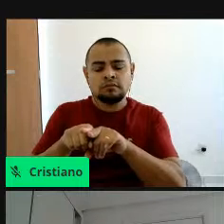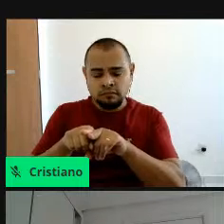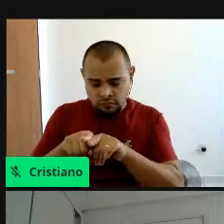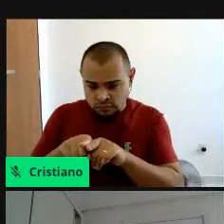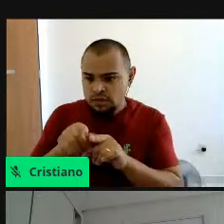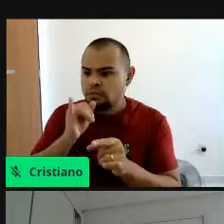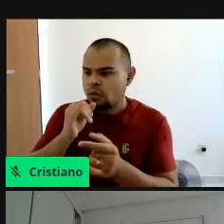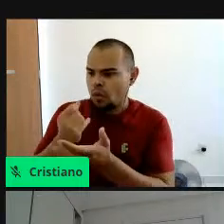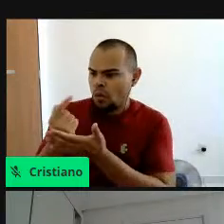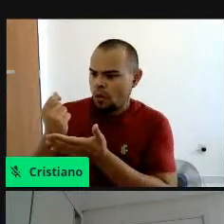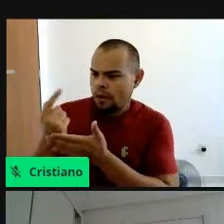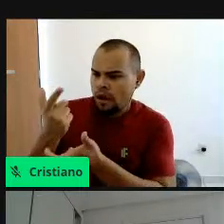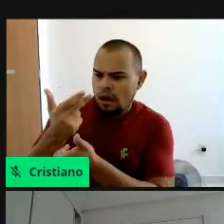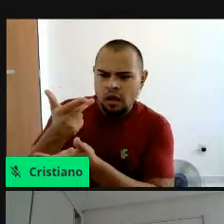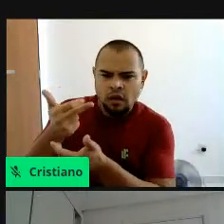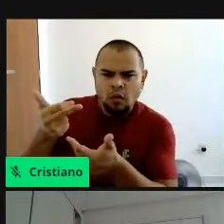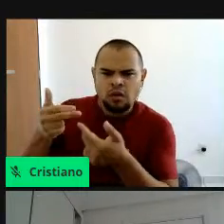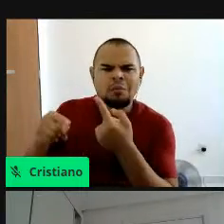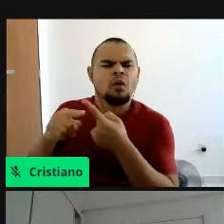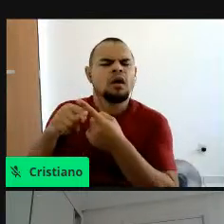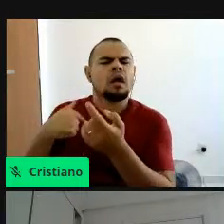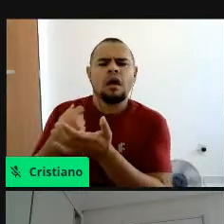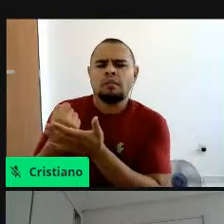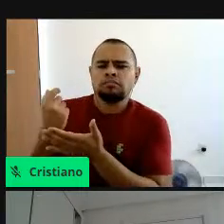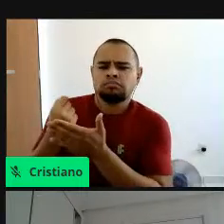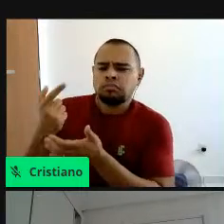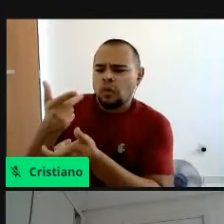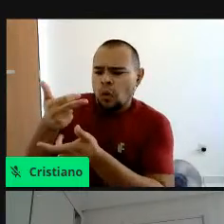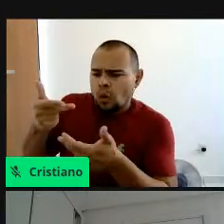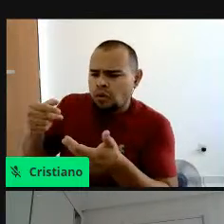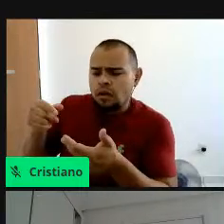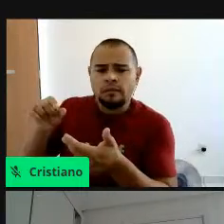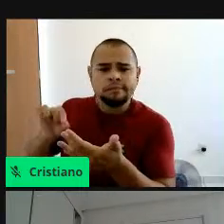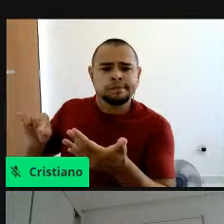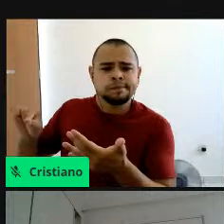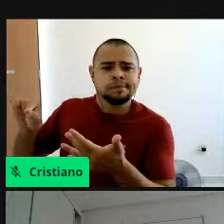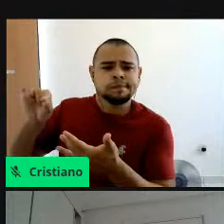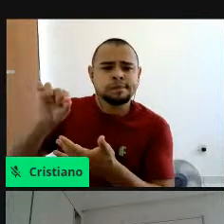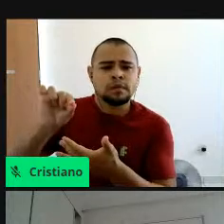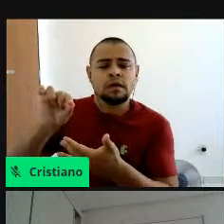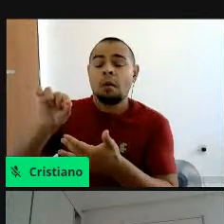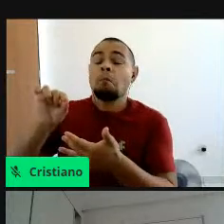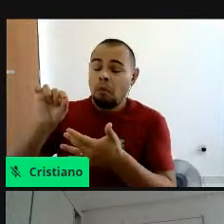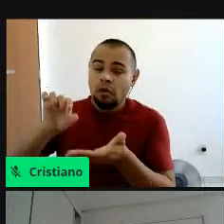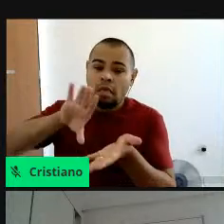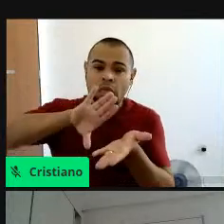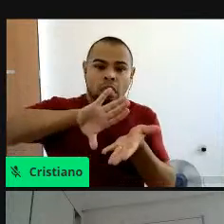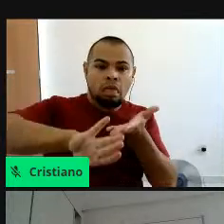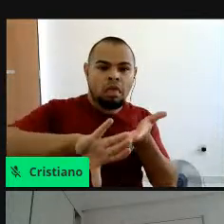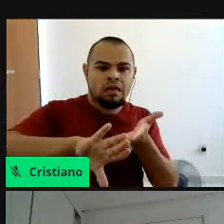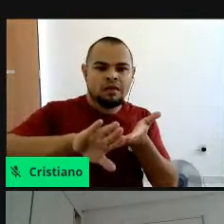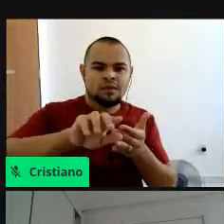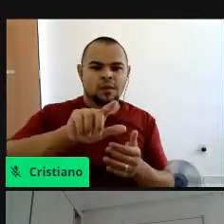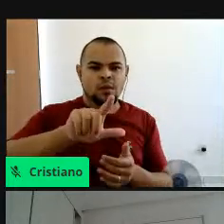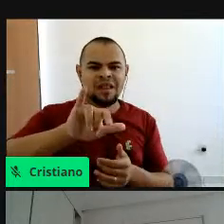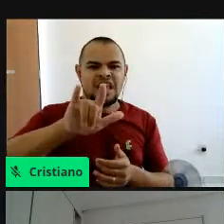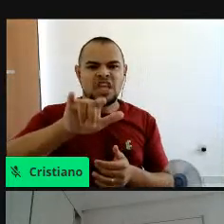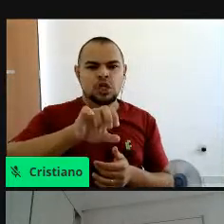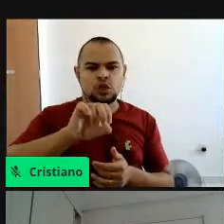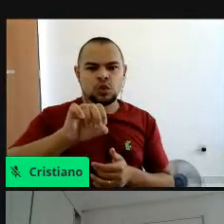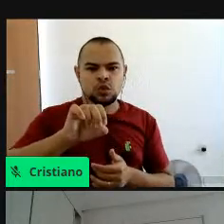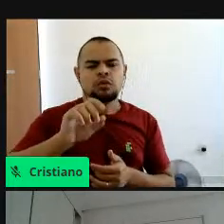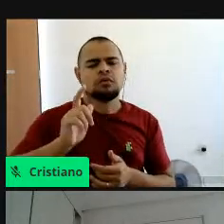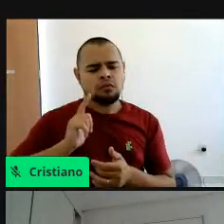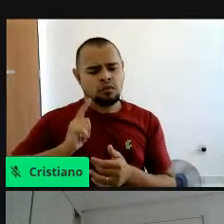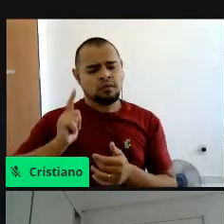consumir, porque aquilo que eu consumo, eu gero como resíduo, né, porque a gente sabe que tudo tem um ciclo de vida, né,